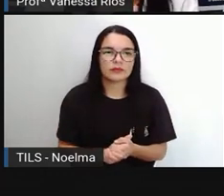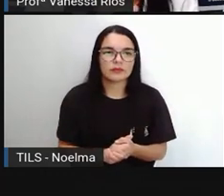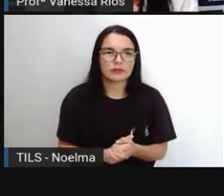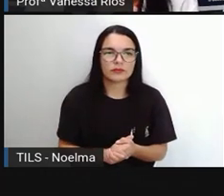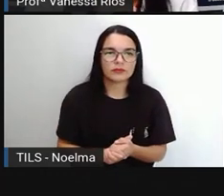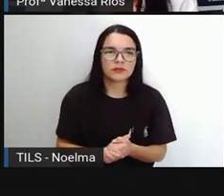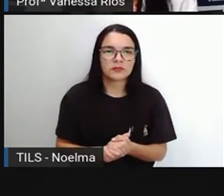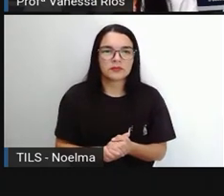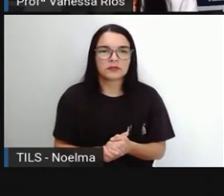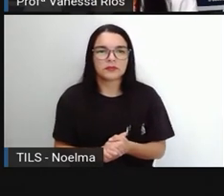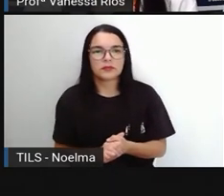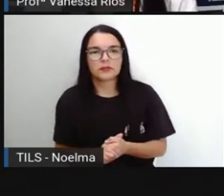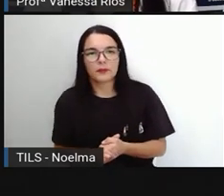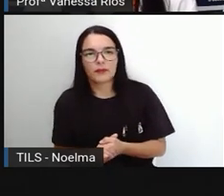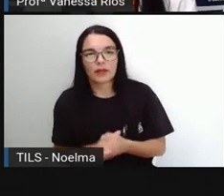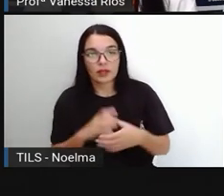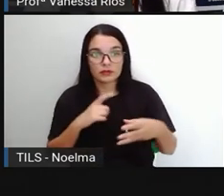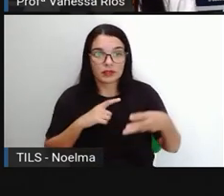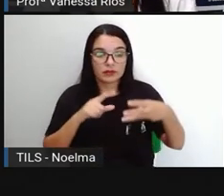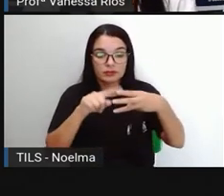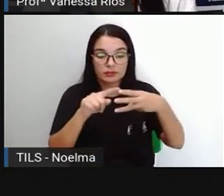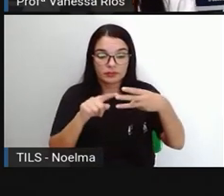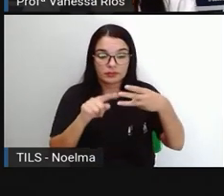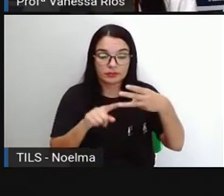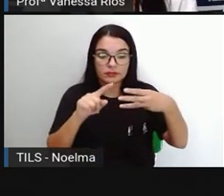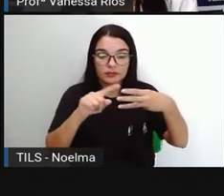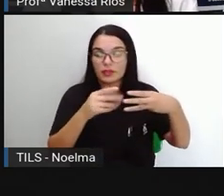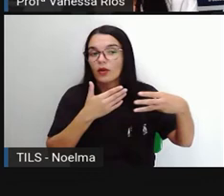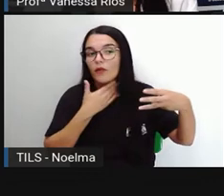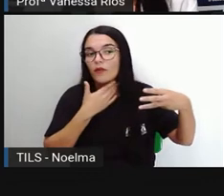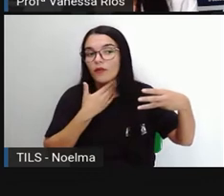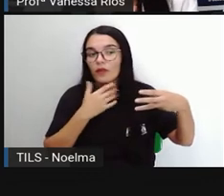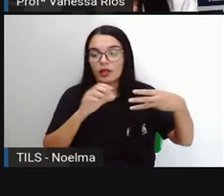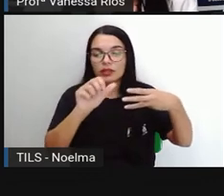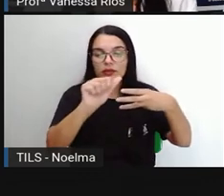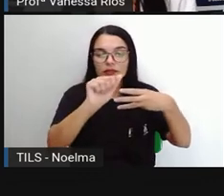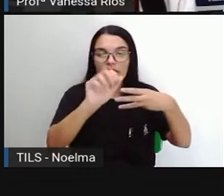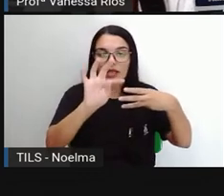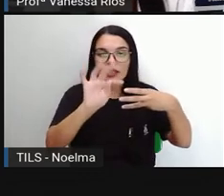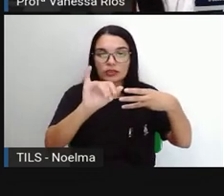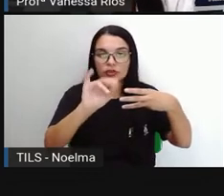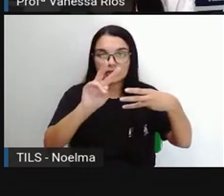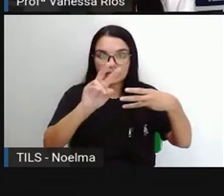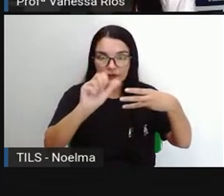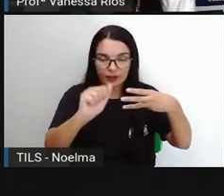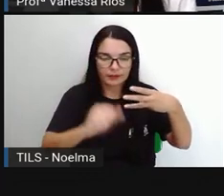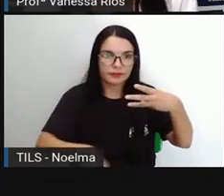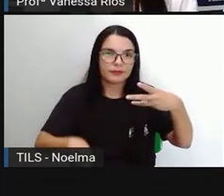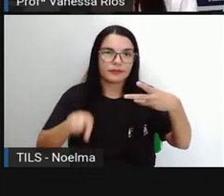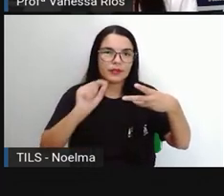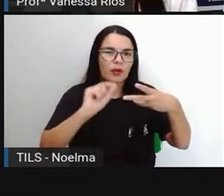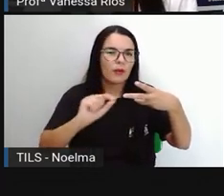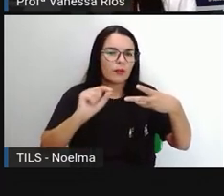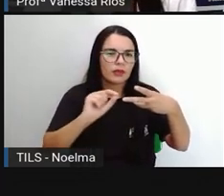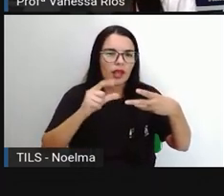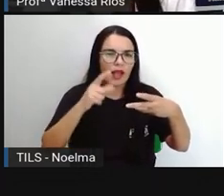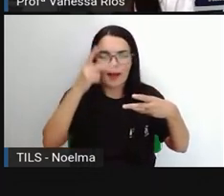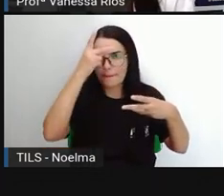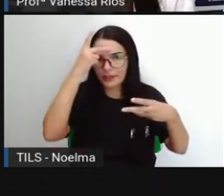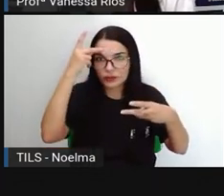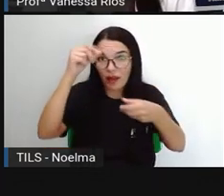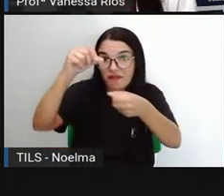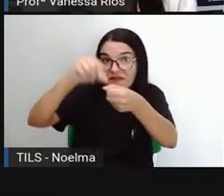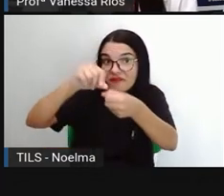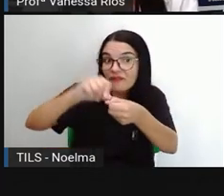pelo verbo. Então, existem aí três vozes diferentes para o verbo. A voz ativa é a em que o sujeito